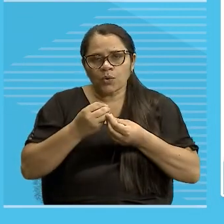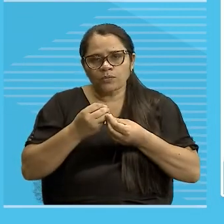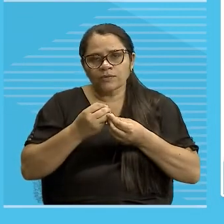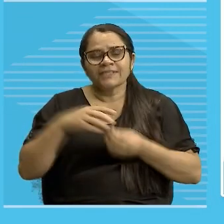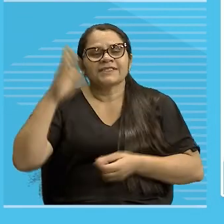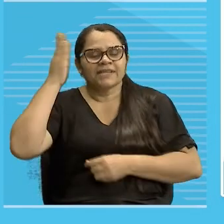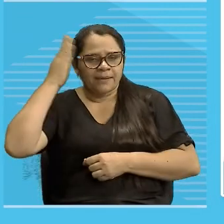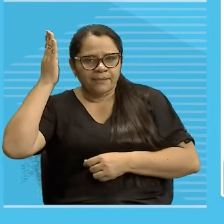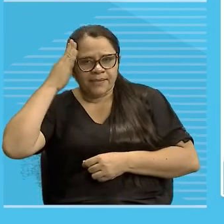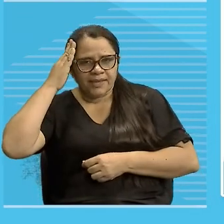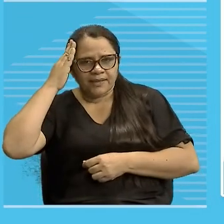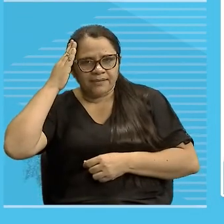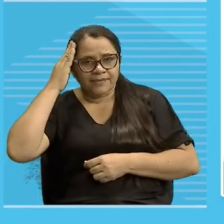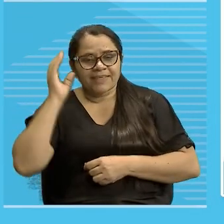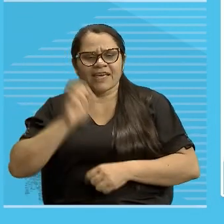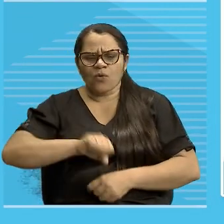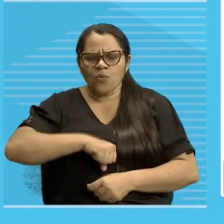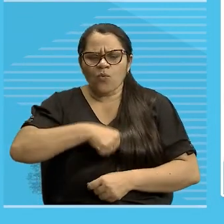o ódio,